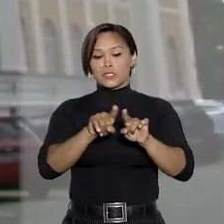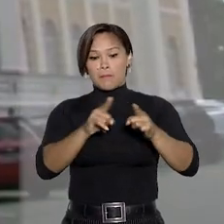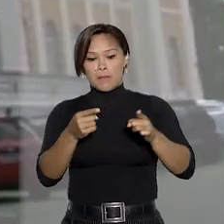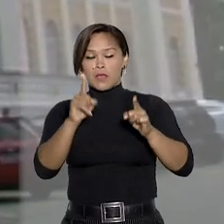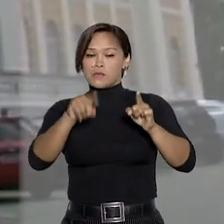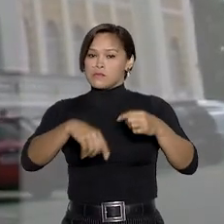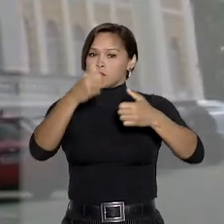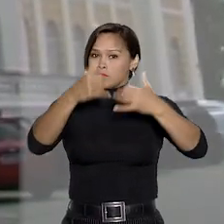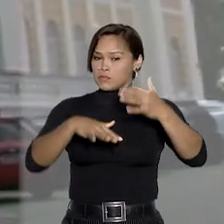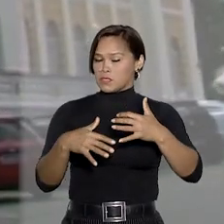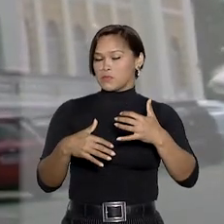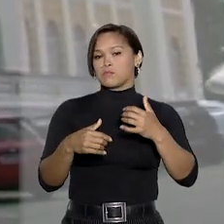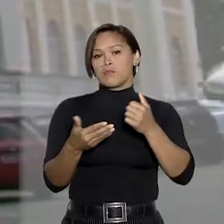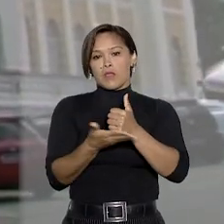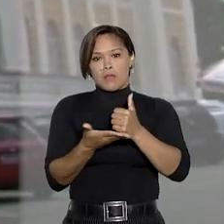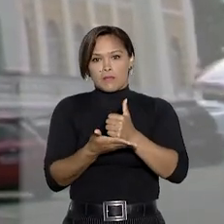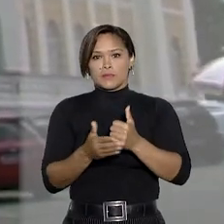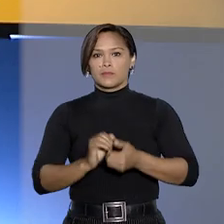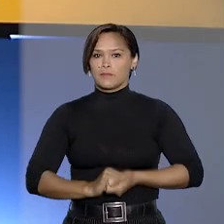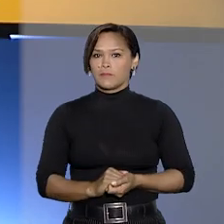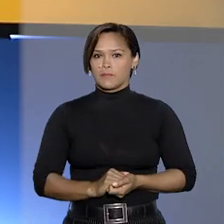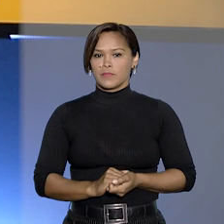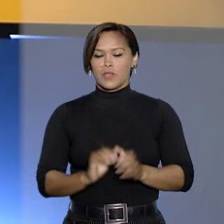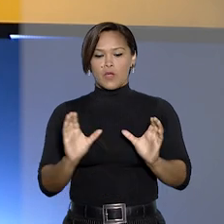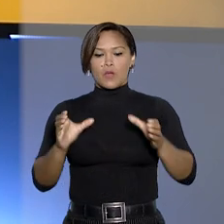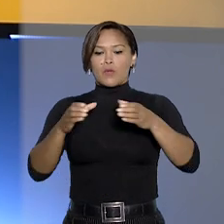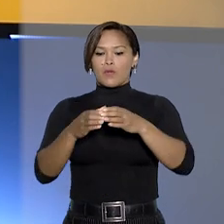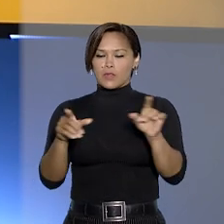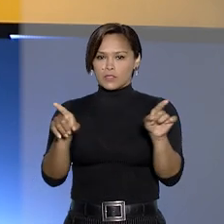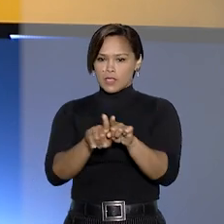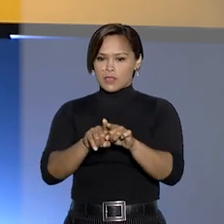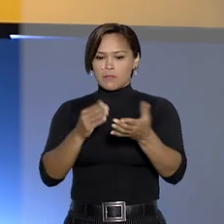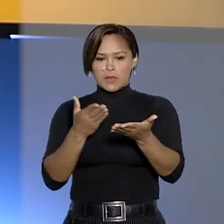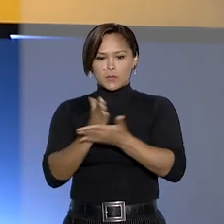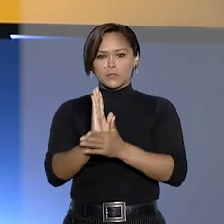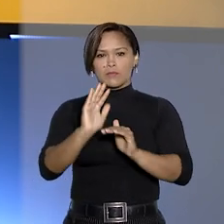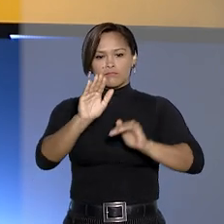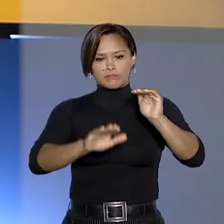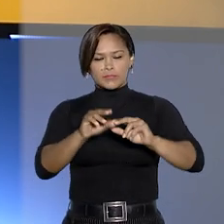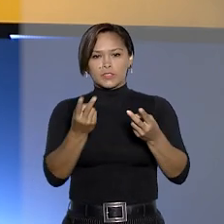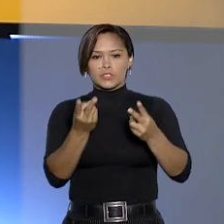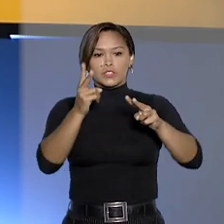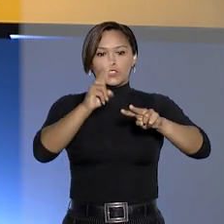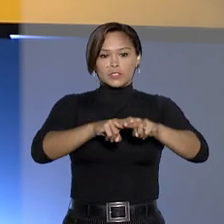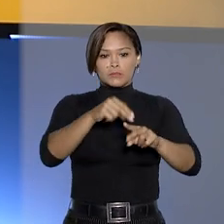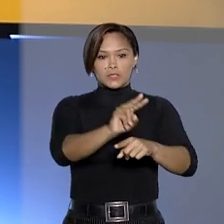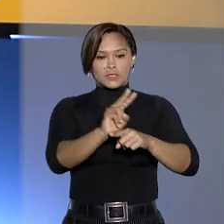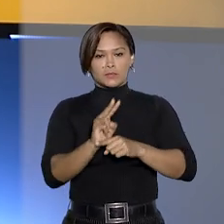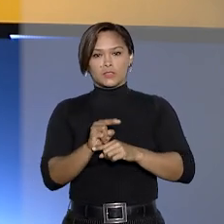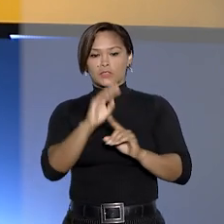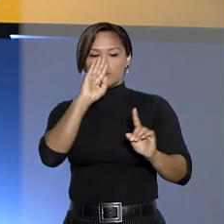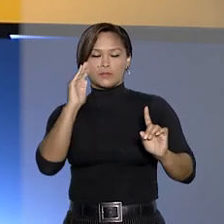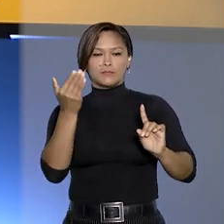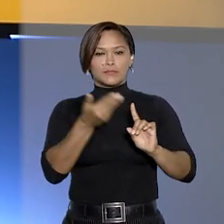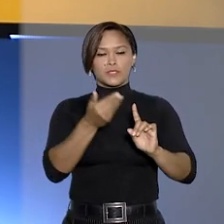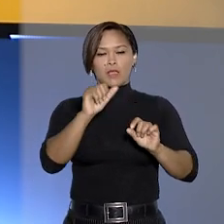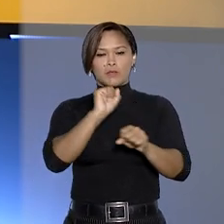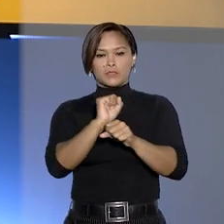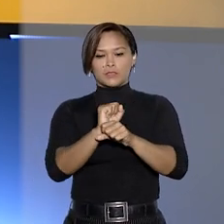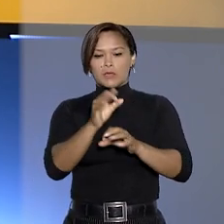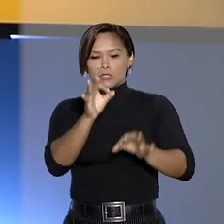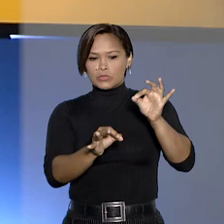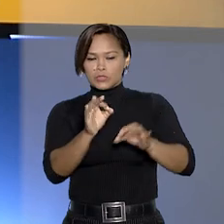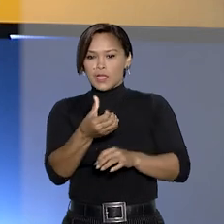desde que de forma fundamentada. O colegiado também concedeu relaxamento de prisão preventiva de um réu que